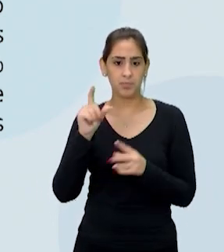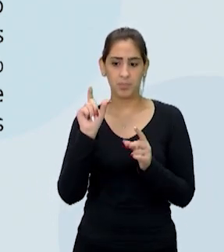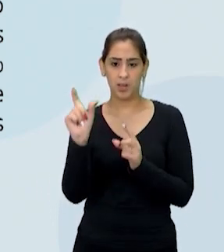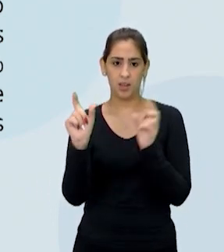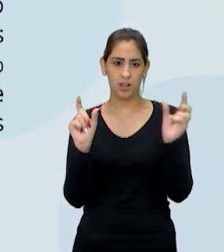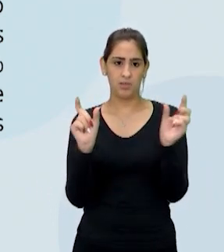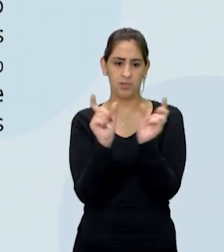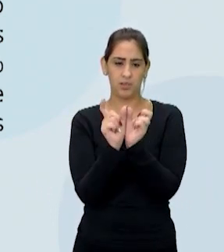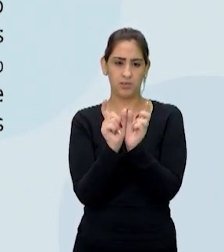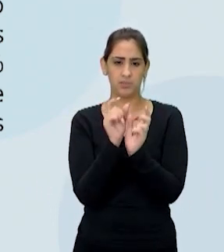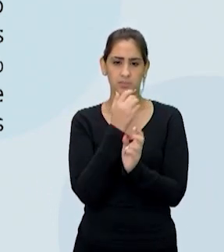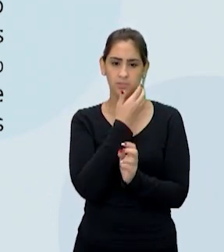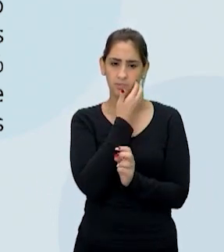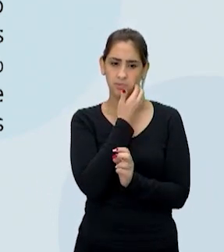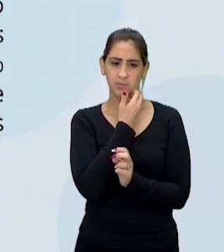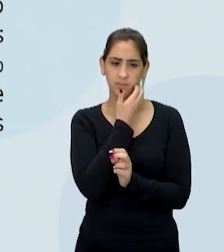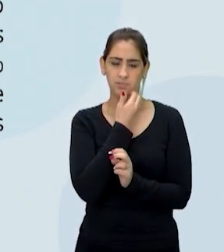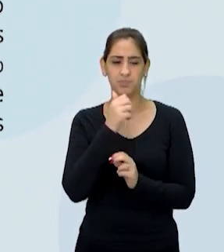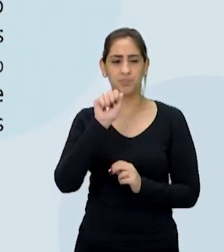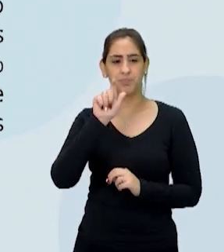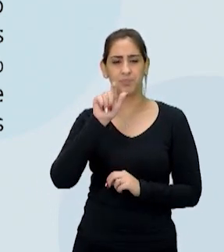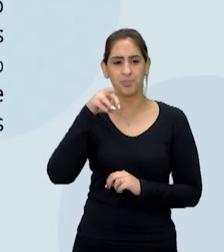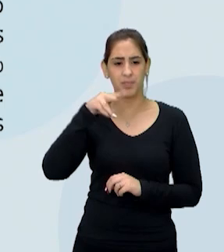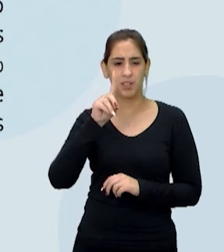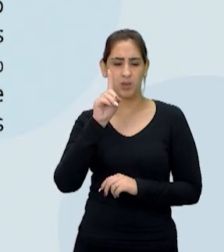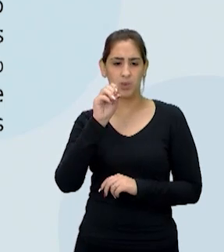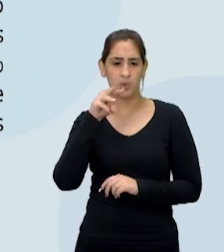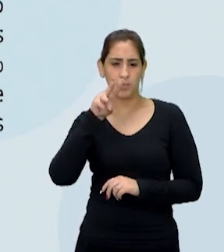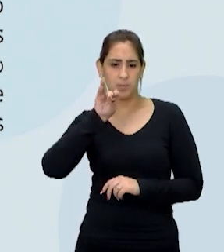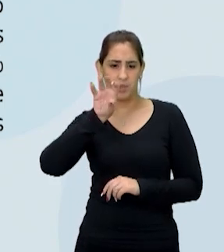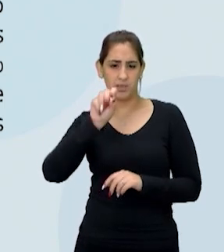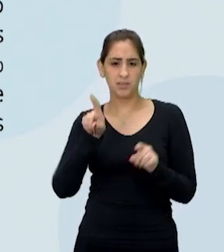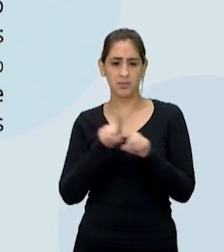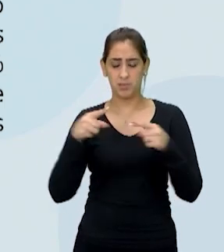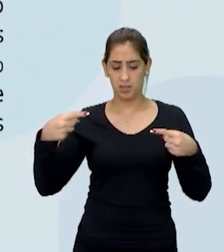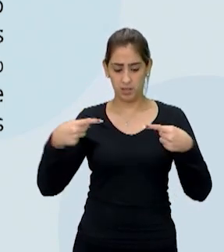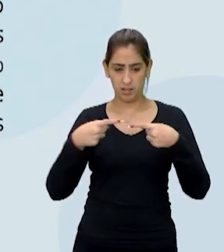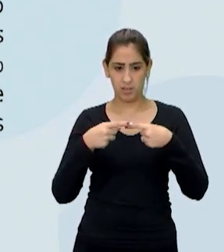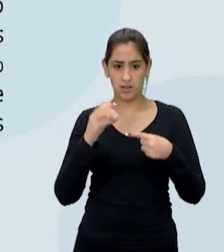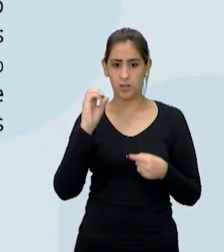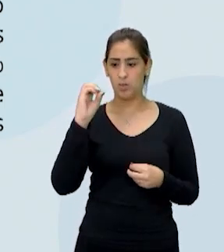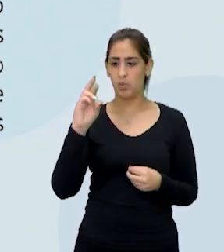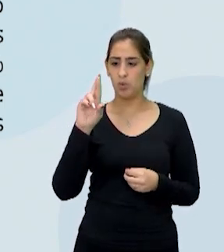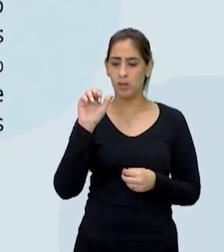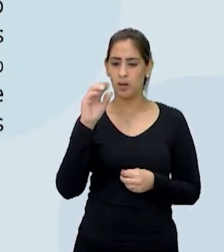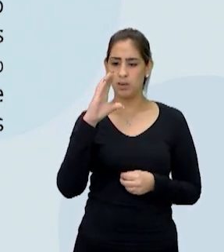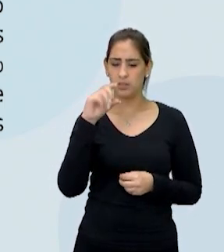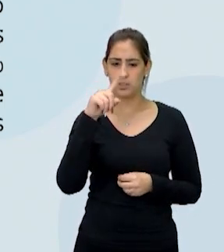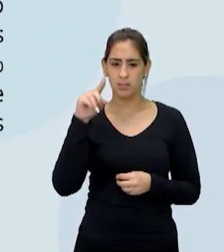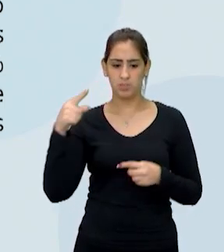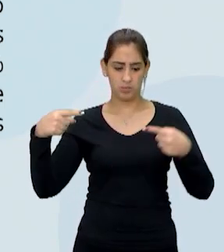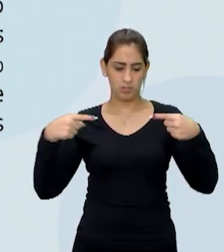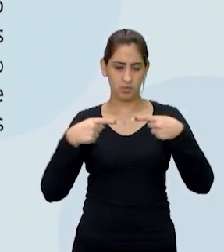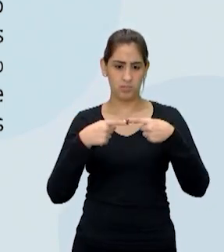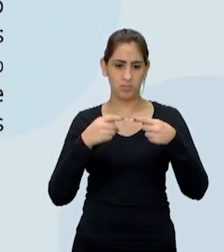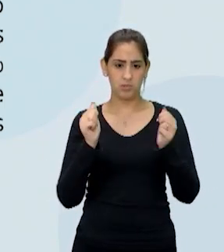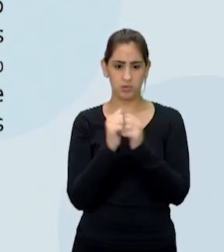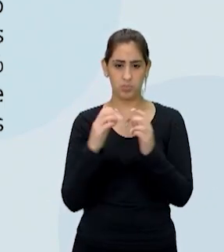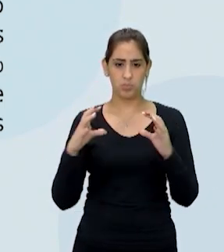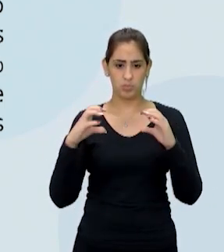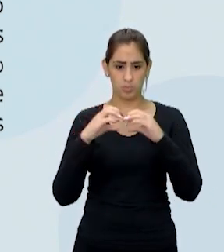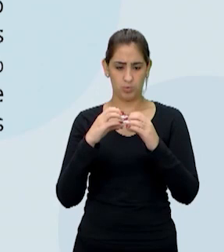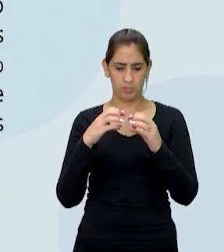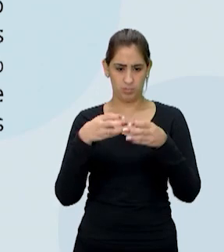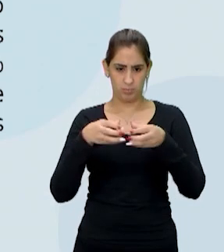você tem lá, além do mais. Esse além do mais, ele está ligando uma oração à outra, dando sentido